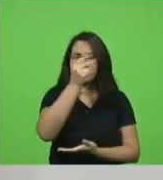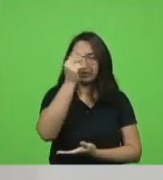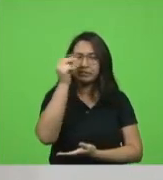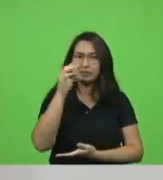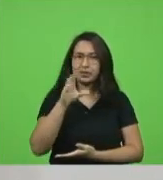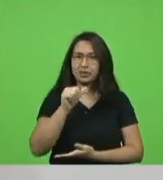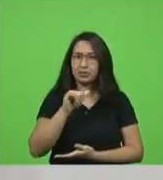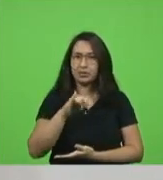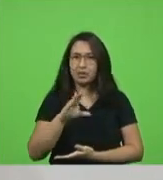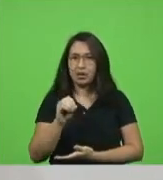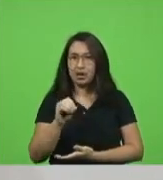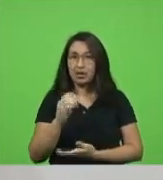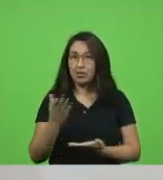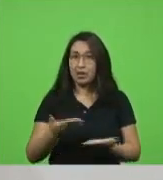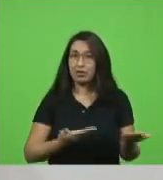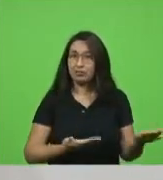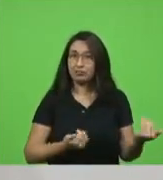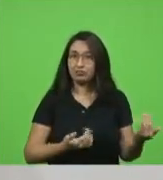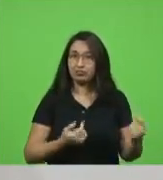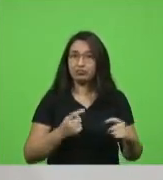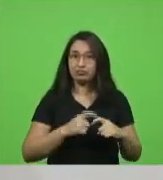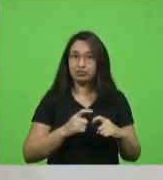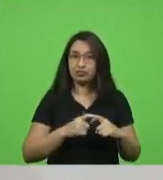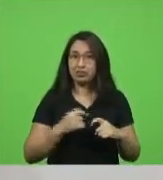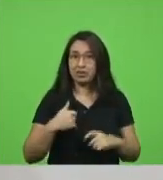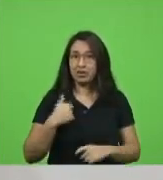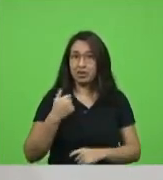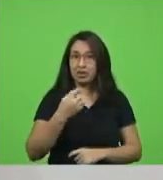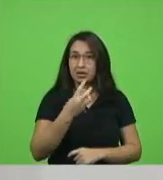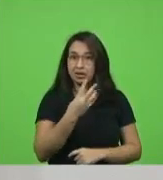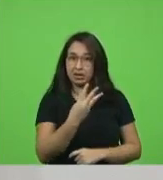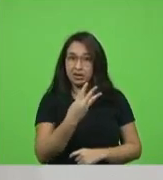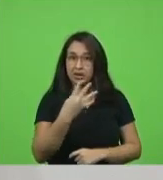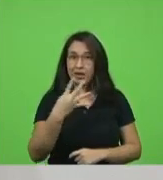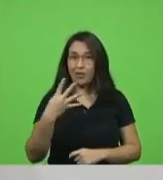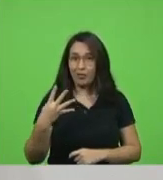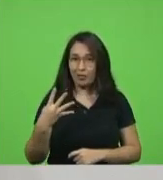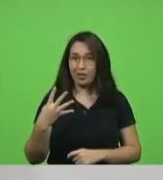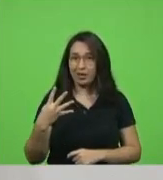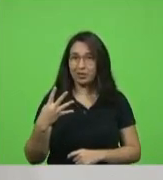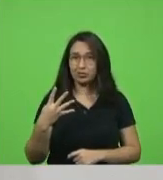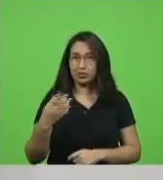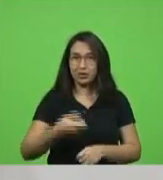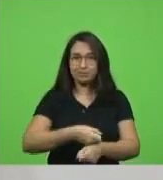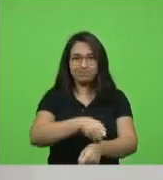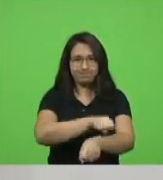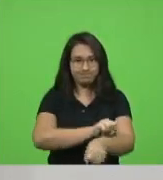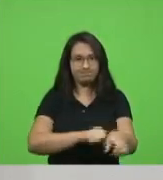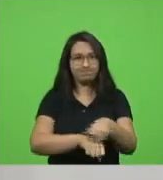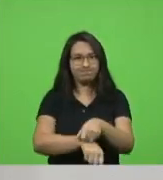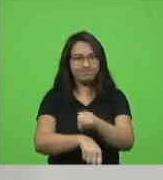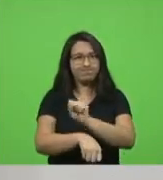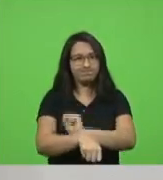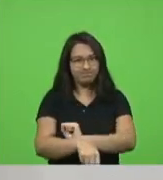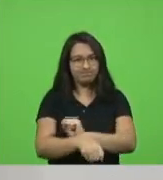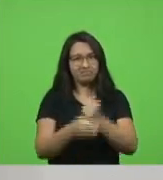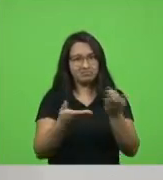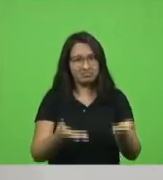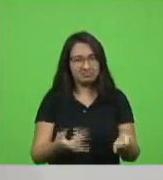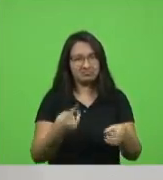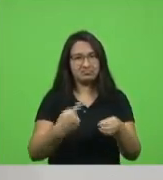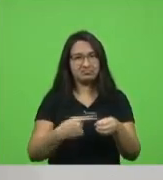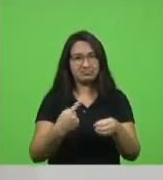um jovem médico de 34 anos que arregaçou as mangas lá em Rio Negrinho